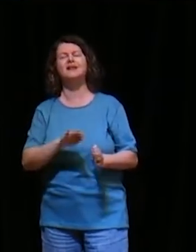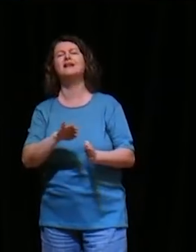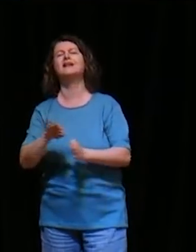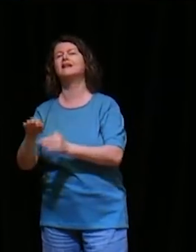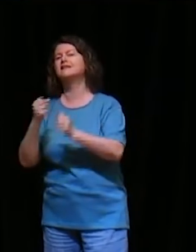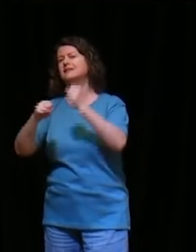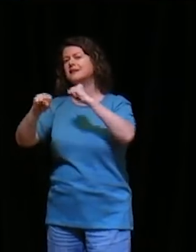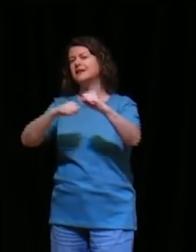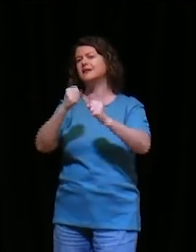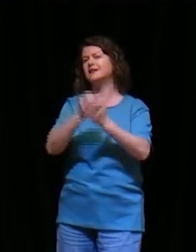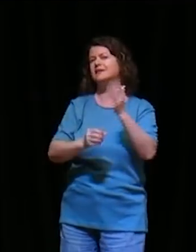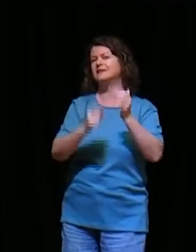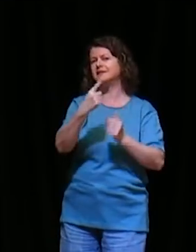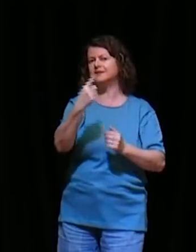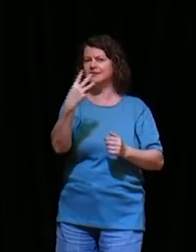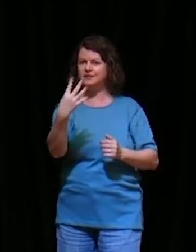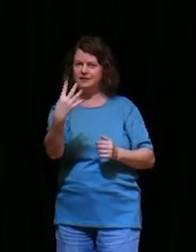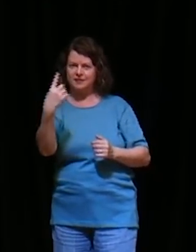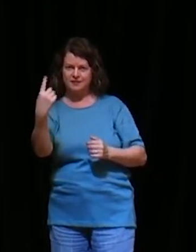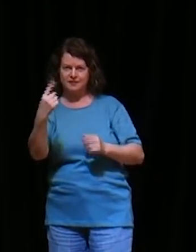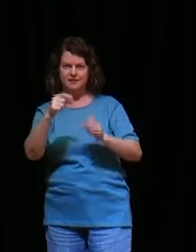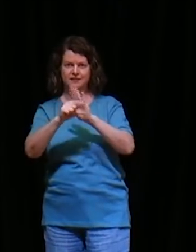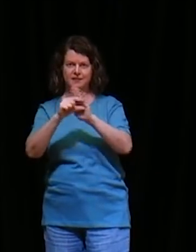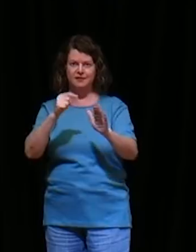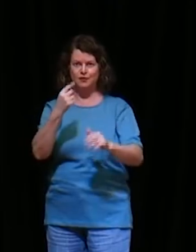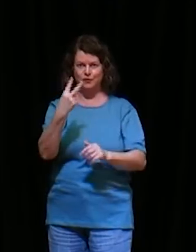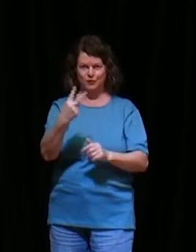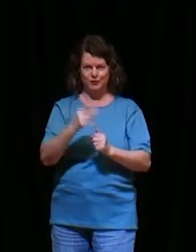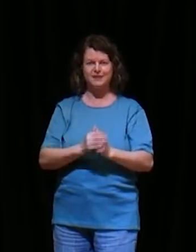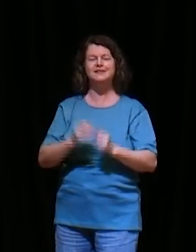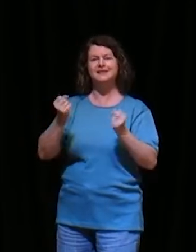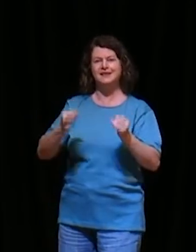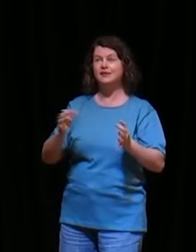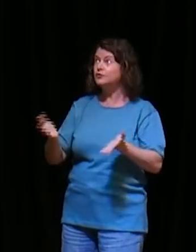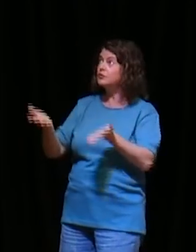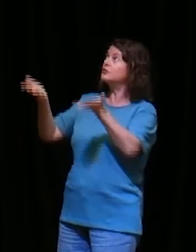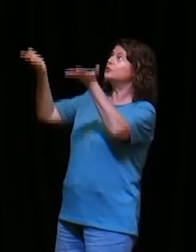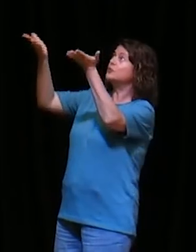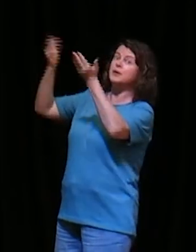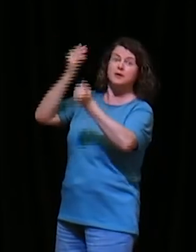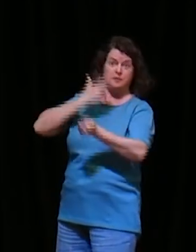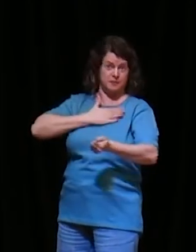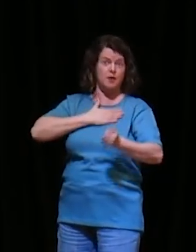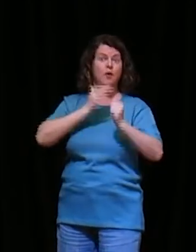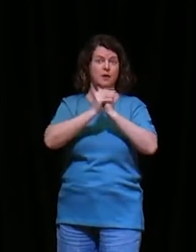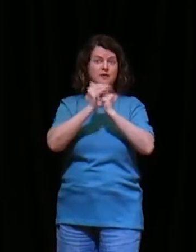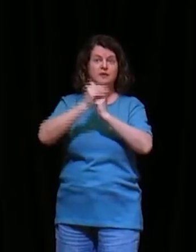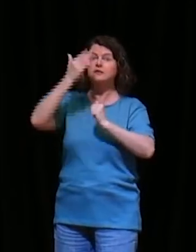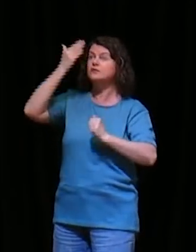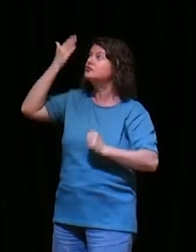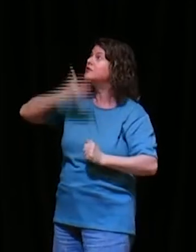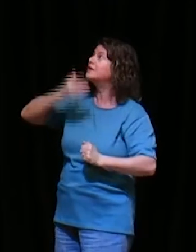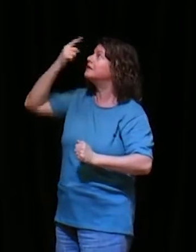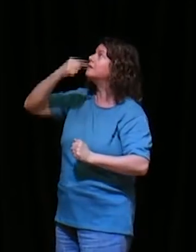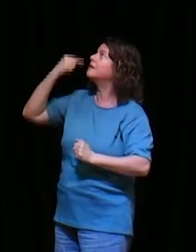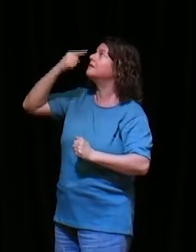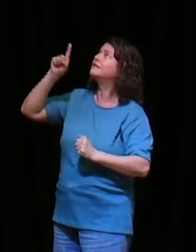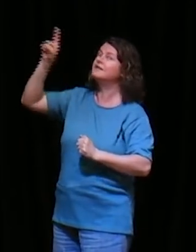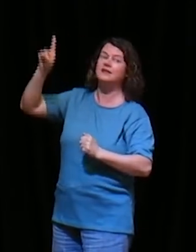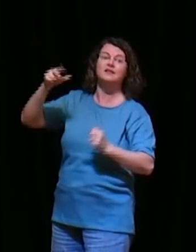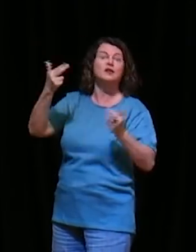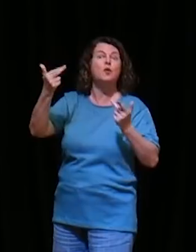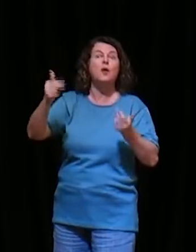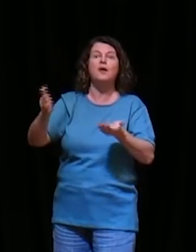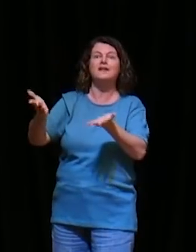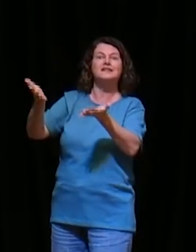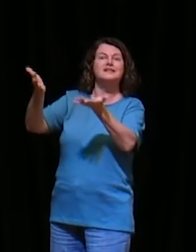Salmo 141, verso 2, suba a minha oração, perante a tua face, como incenso, e as minhas mãos levantadas, ou seja, como